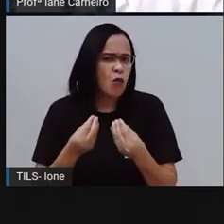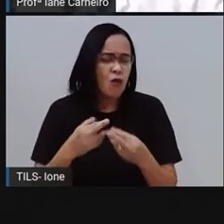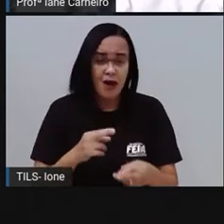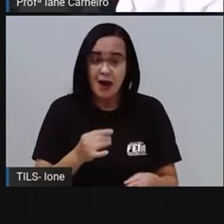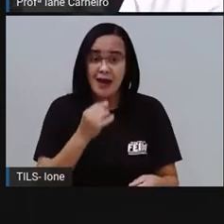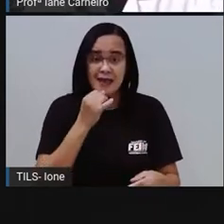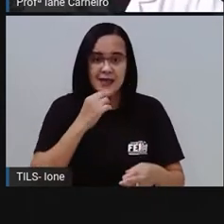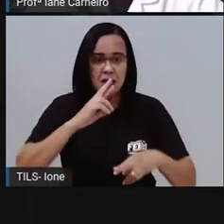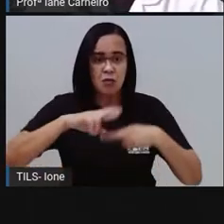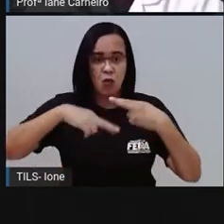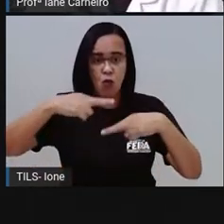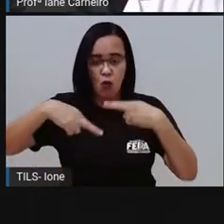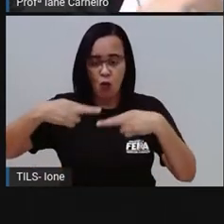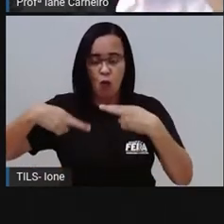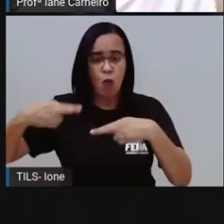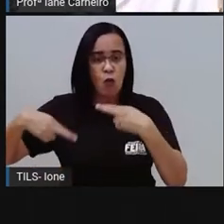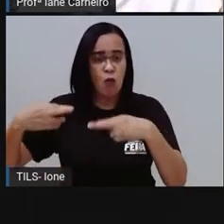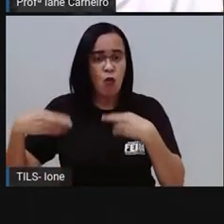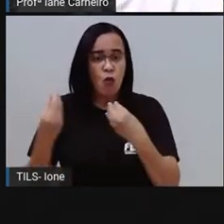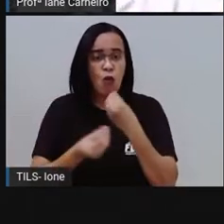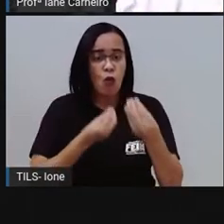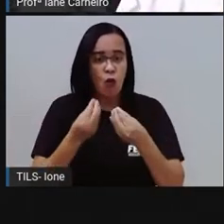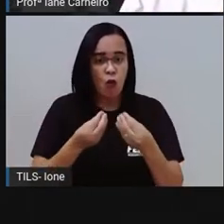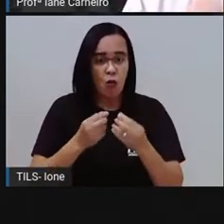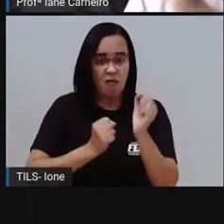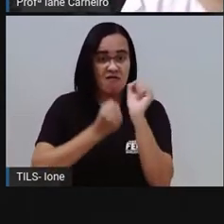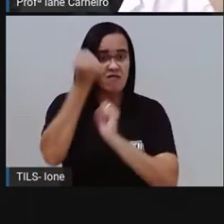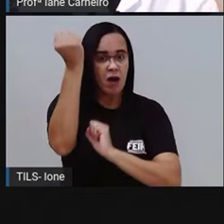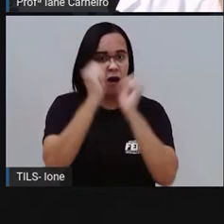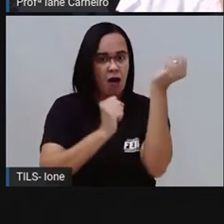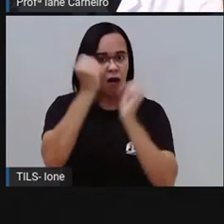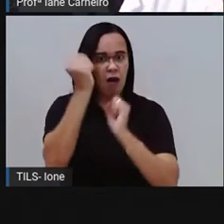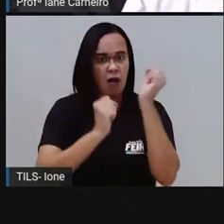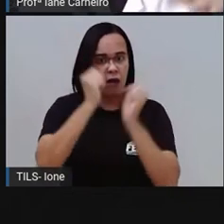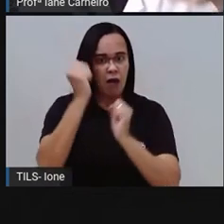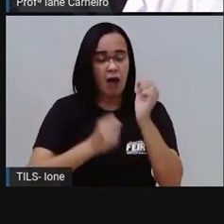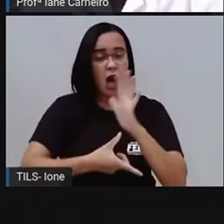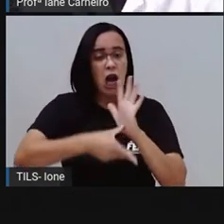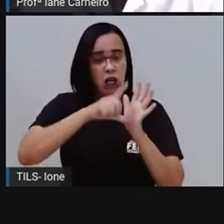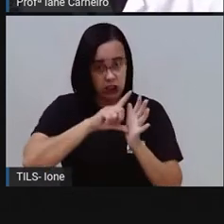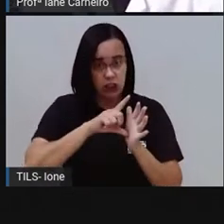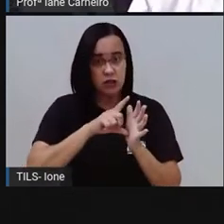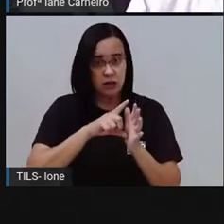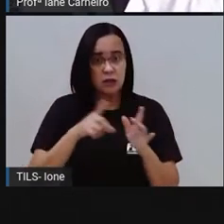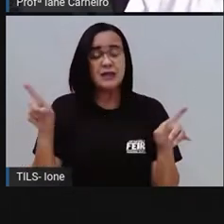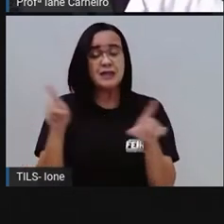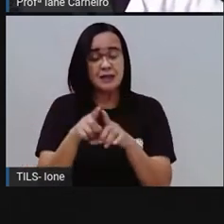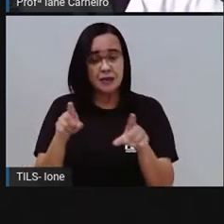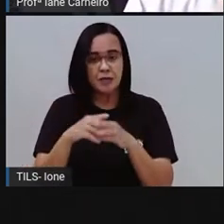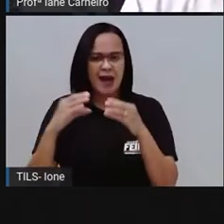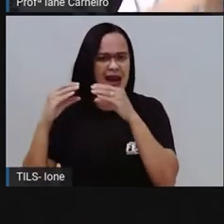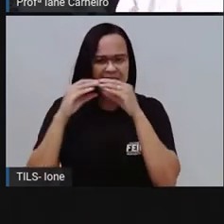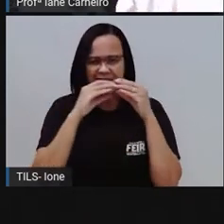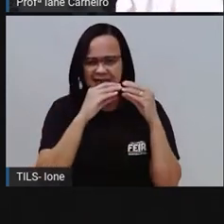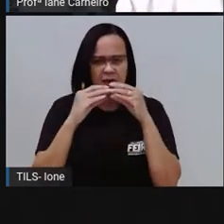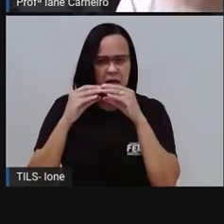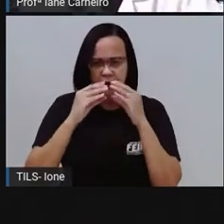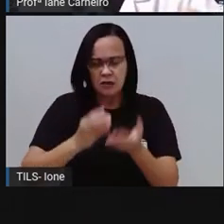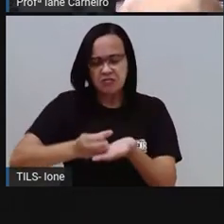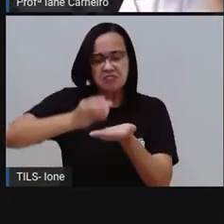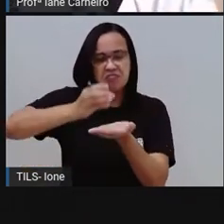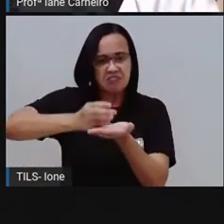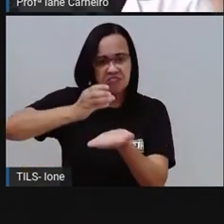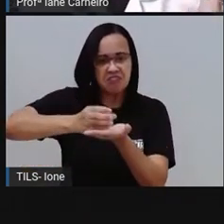teve que botar o macarrão no saco, né, o milho verde teve que pegar o milho, produzir todo lá, o processo do milho, botar numa